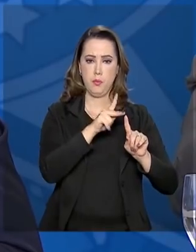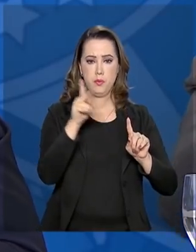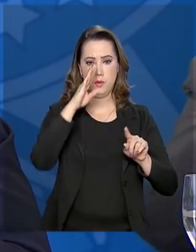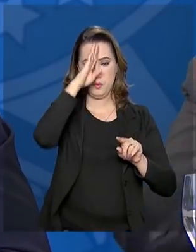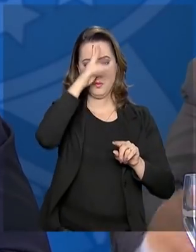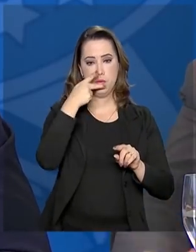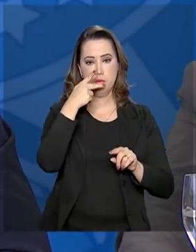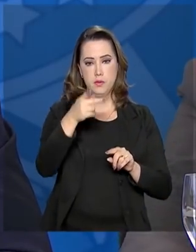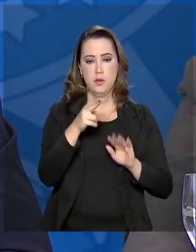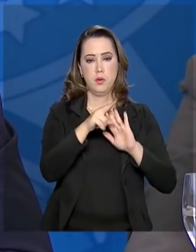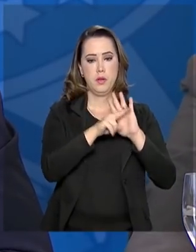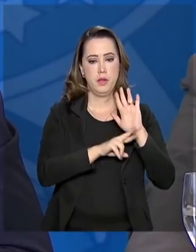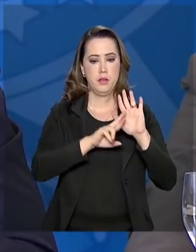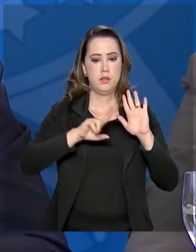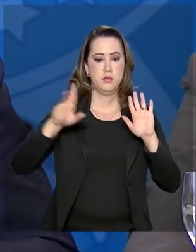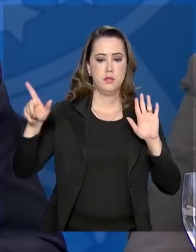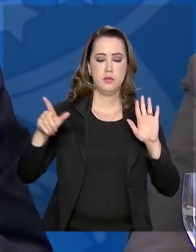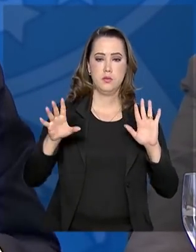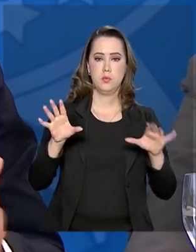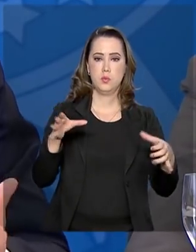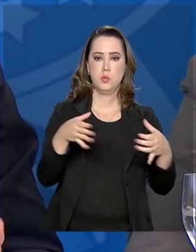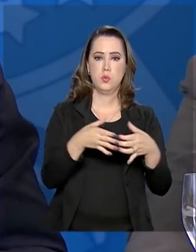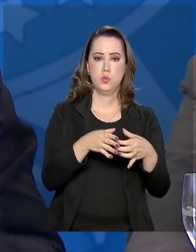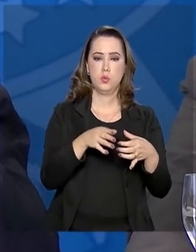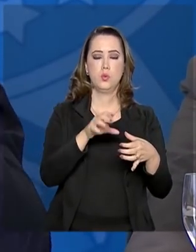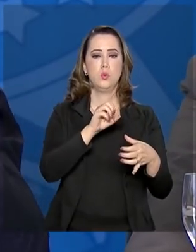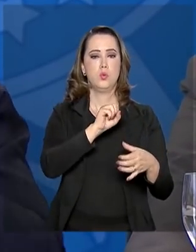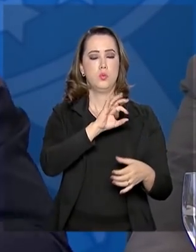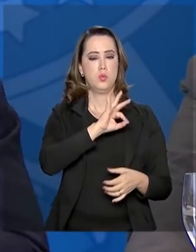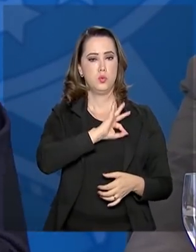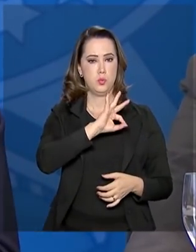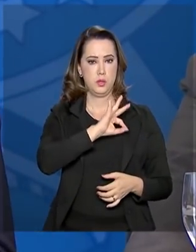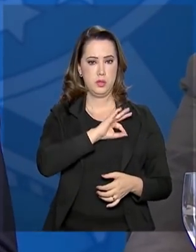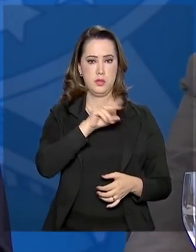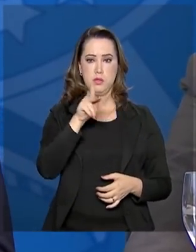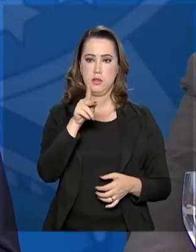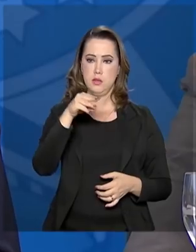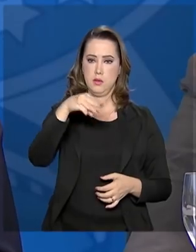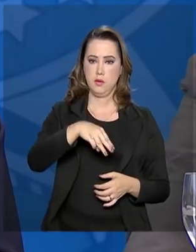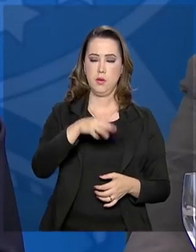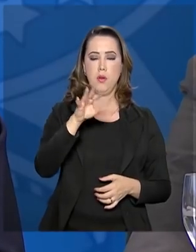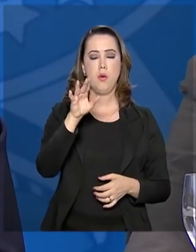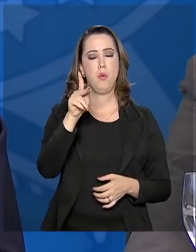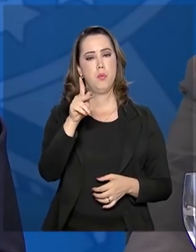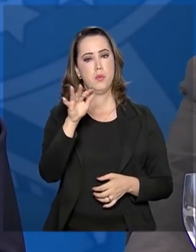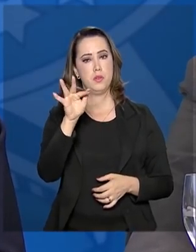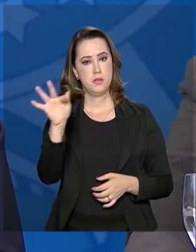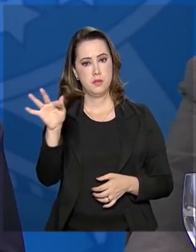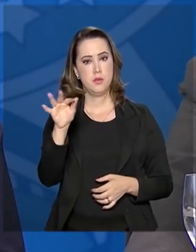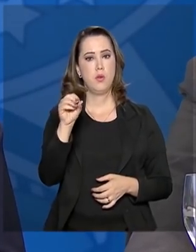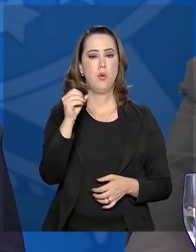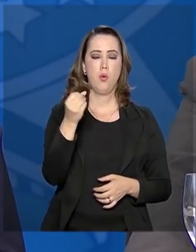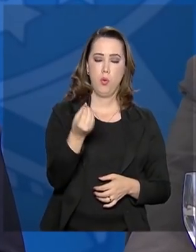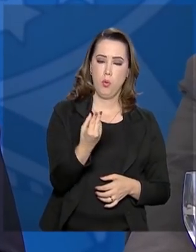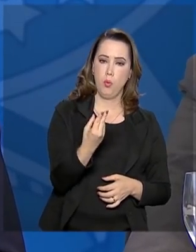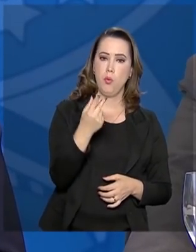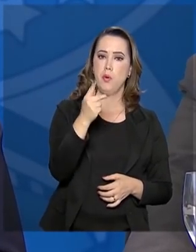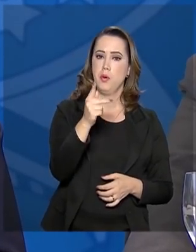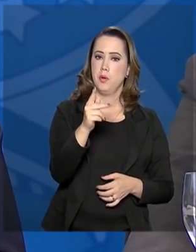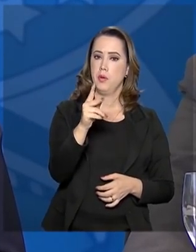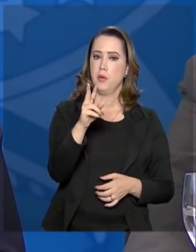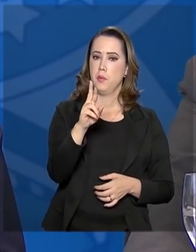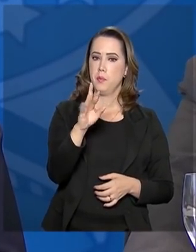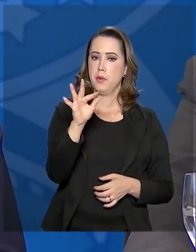defendeu regras diferenciadas para a aposentadoria de policiais militares, federais e rodoviários federais.